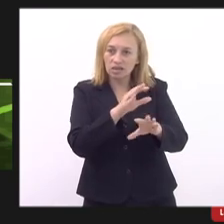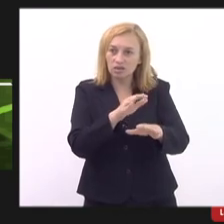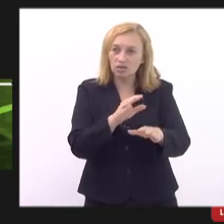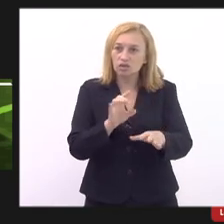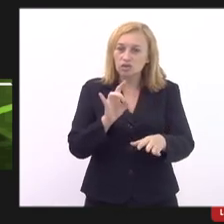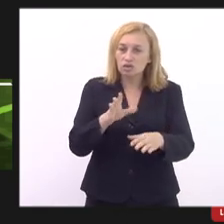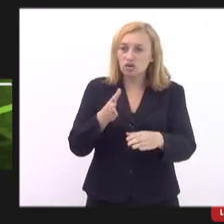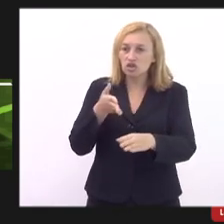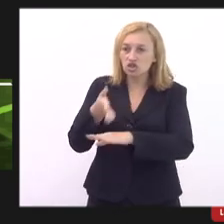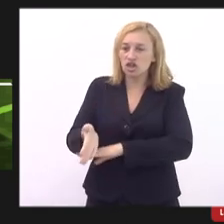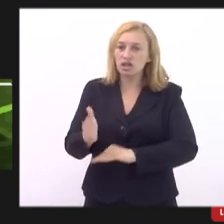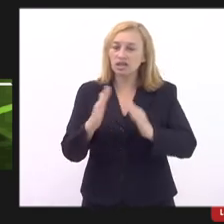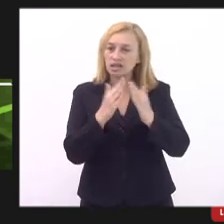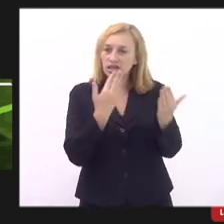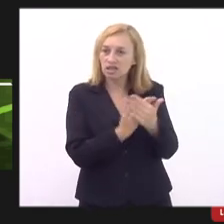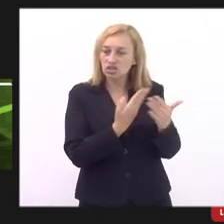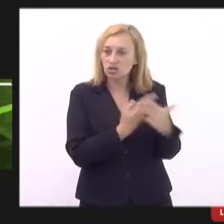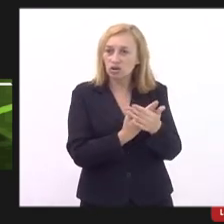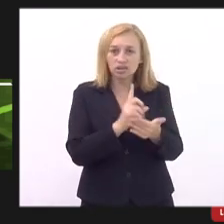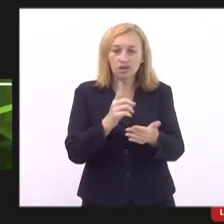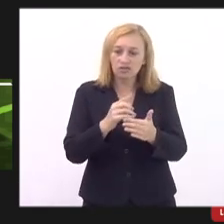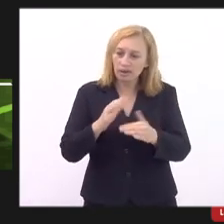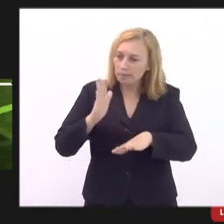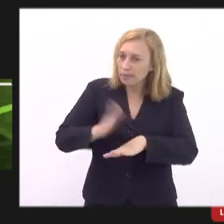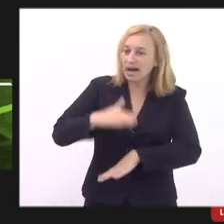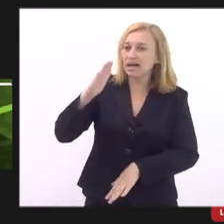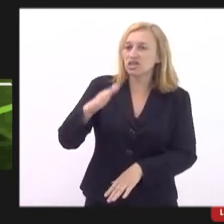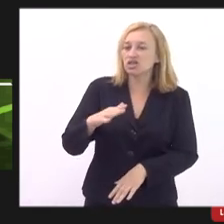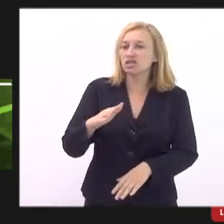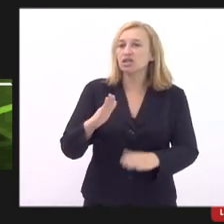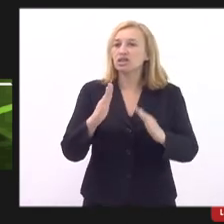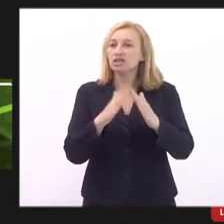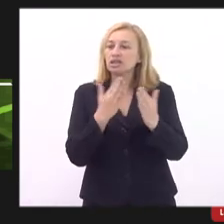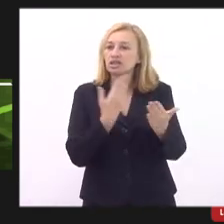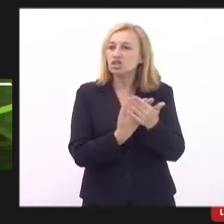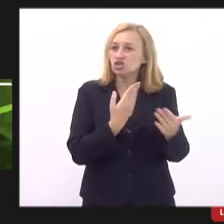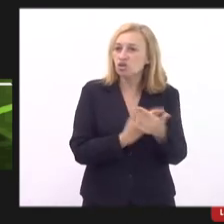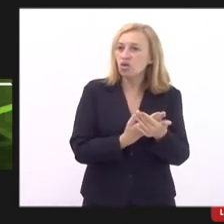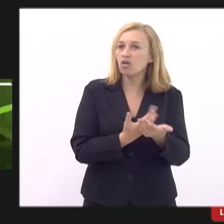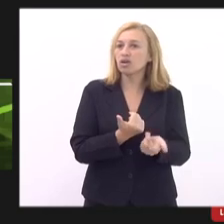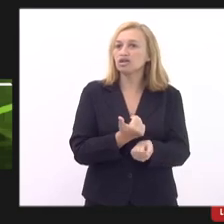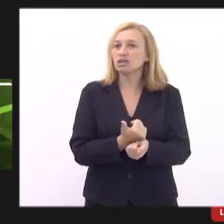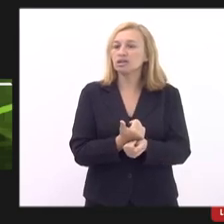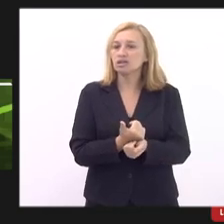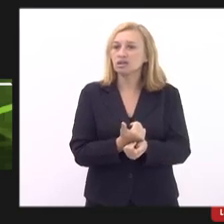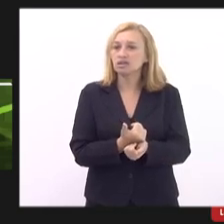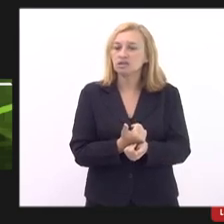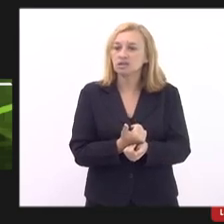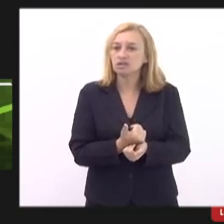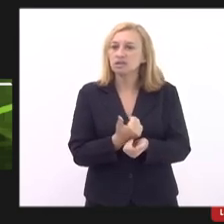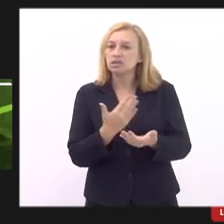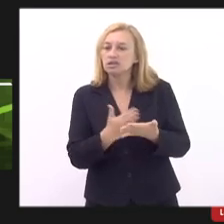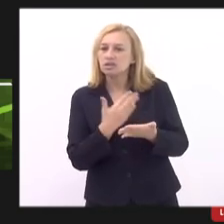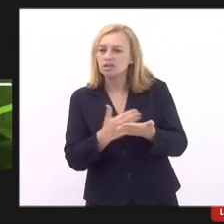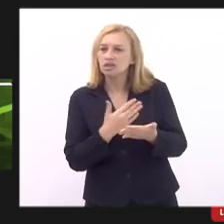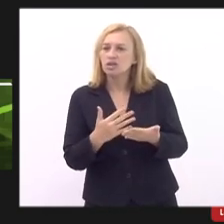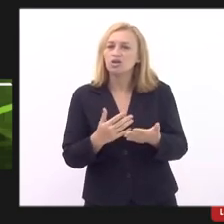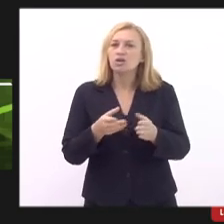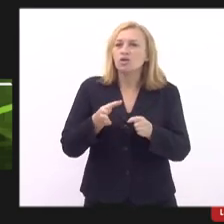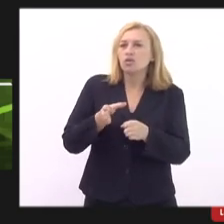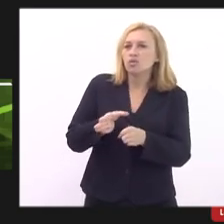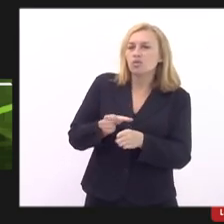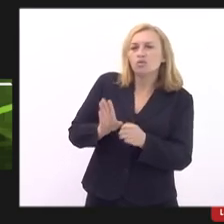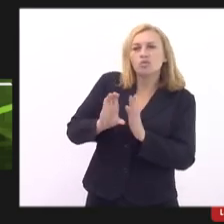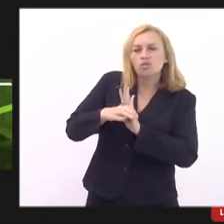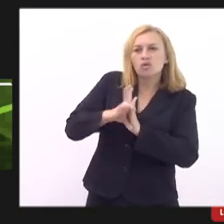sala de aula a educação ela vai muito além de sala de aula aula de livro os cadernos enfim o conceito da educação